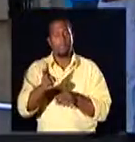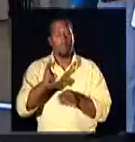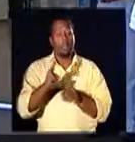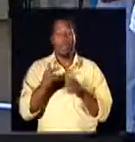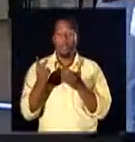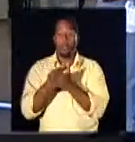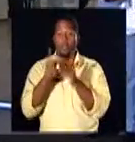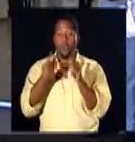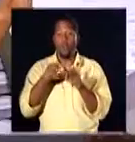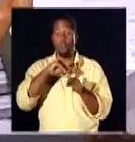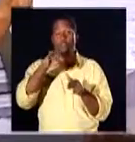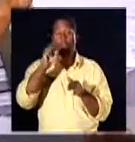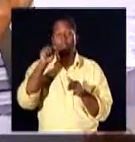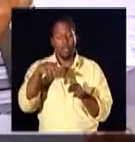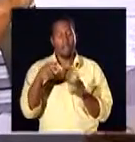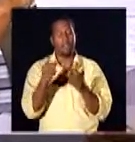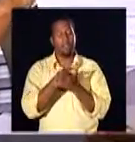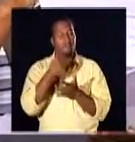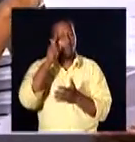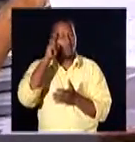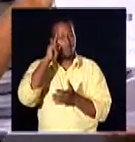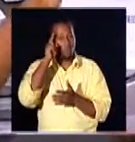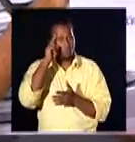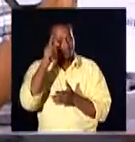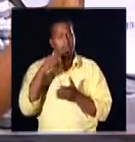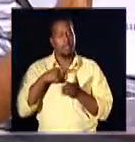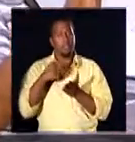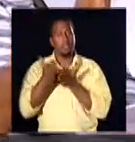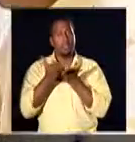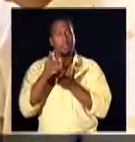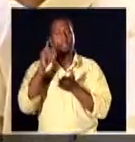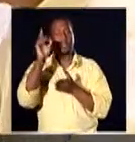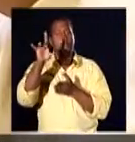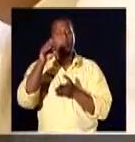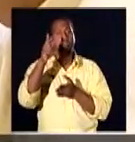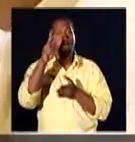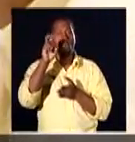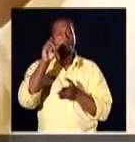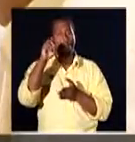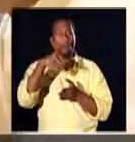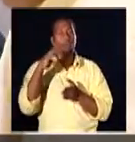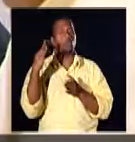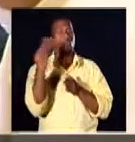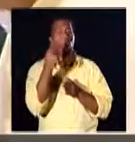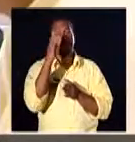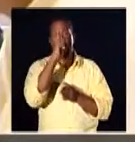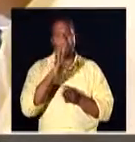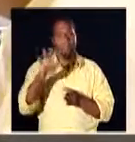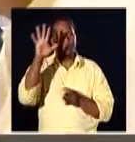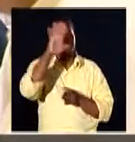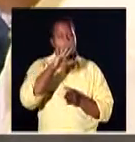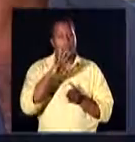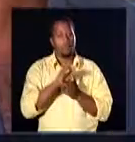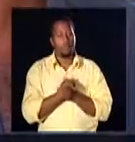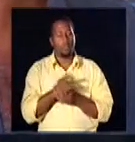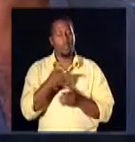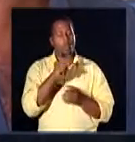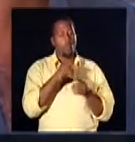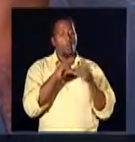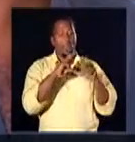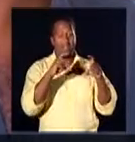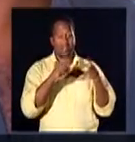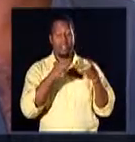Casos como o de Jan são tratados todos os dias nos atendimentos realizados pelos PROCONs em todo o Brasil. Um